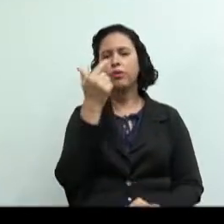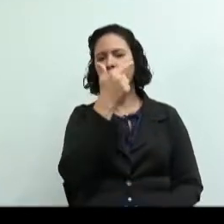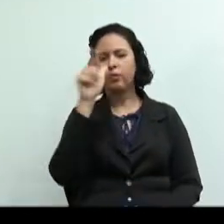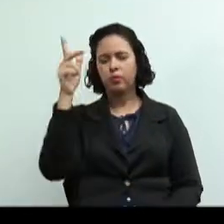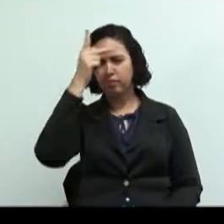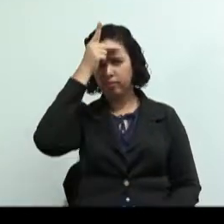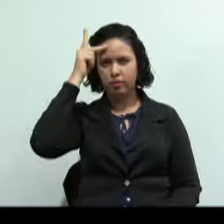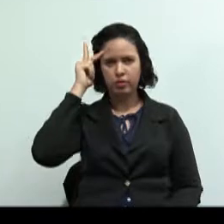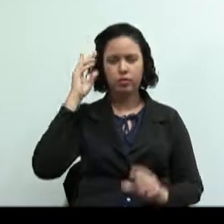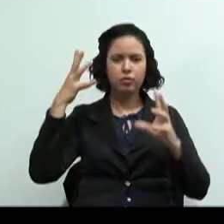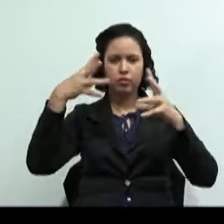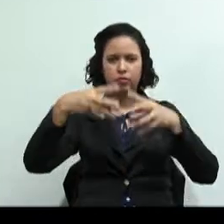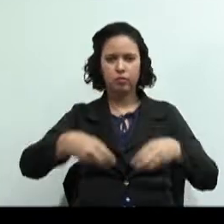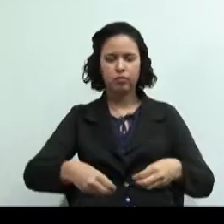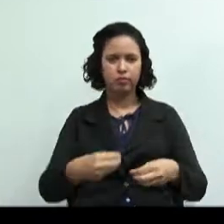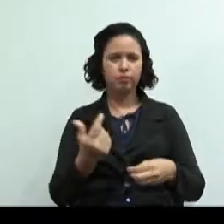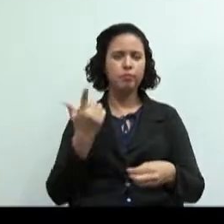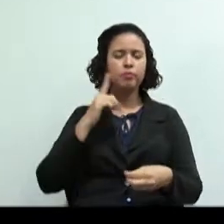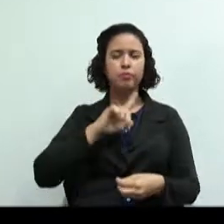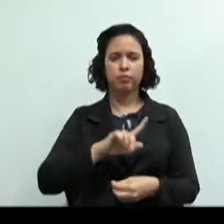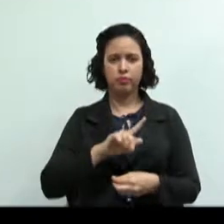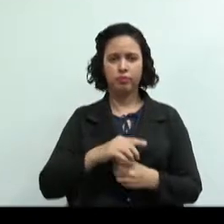Todos são beneficiados.